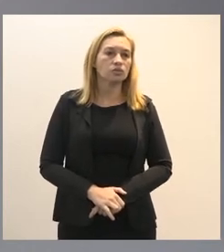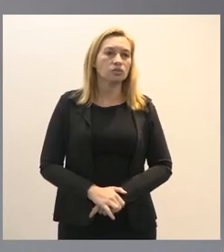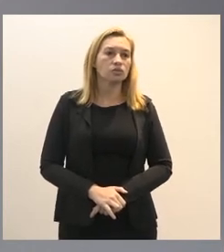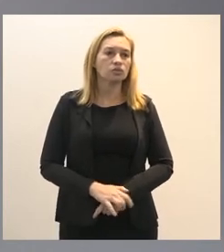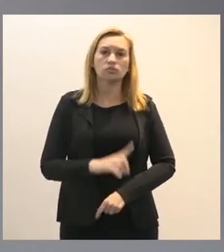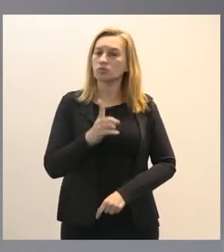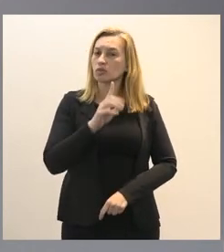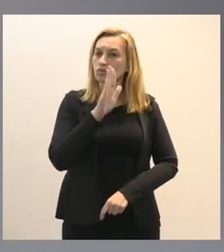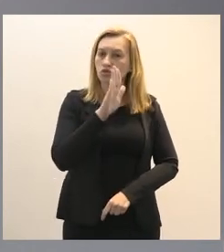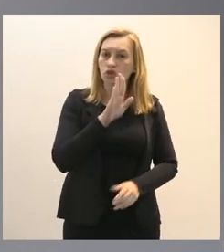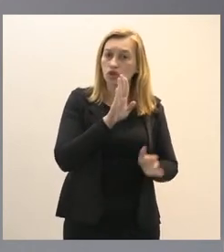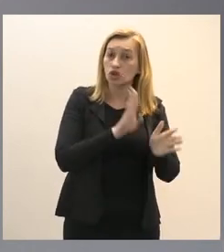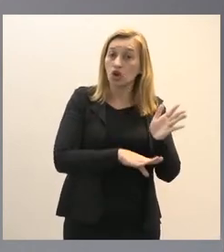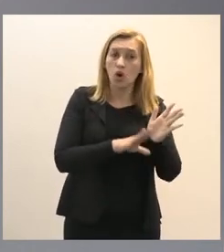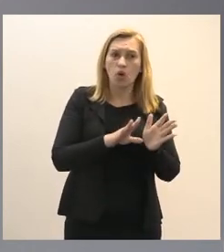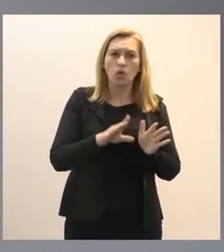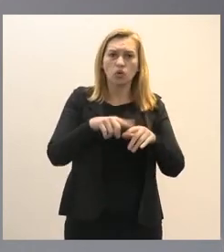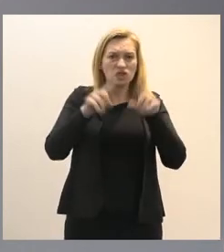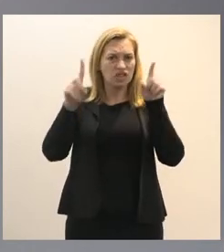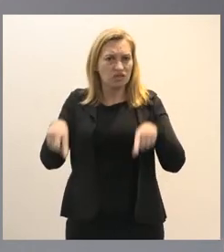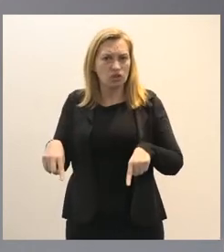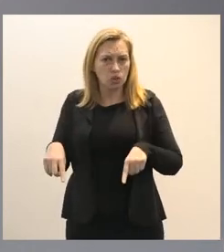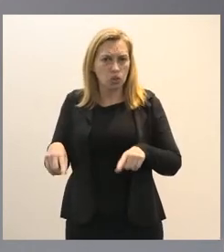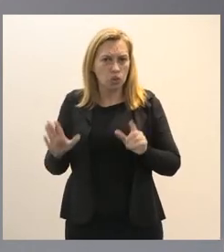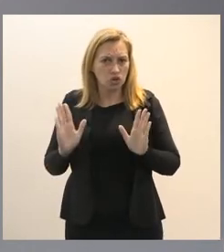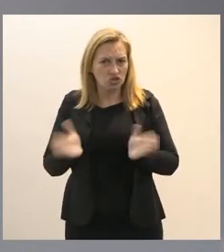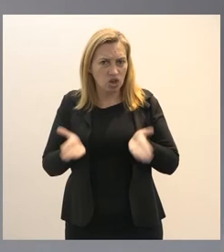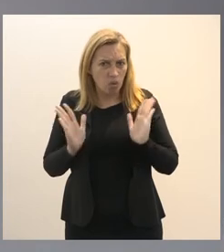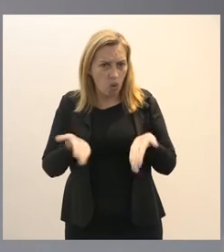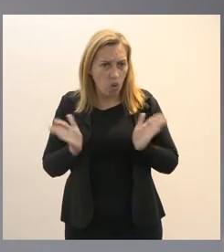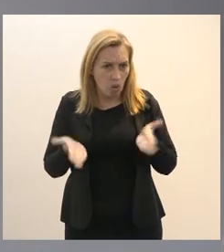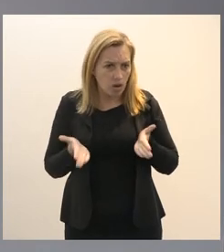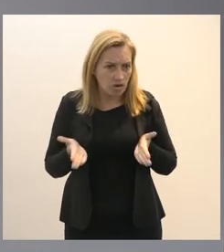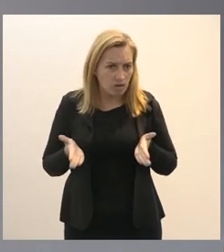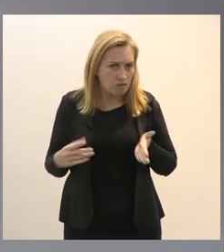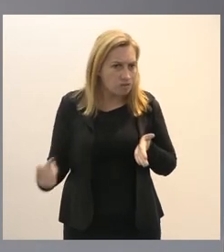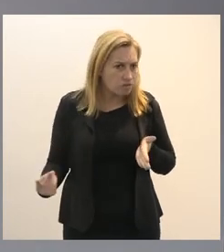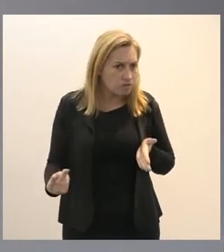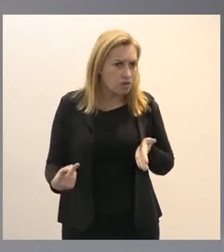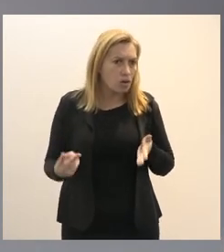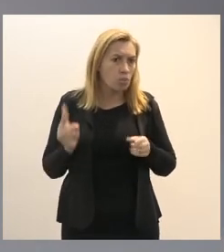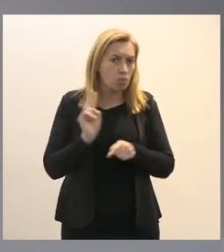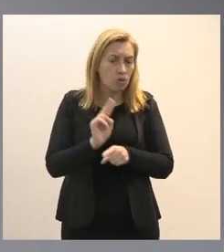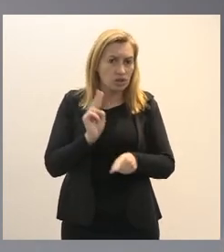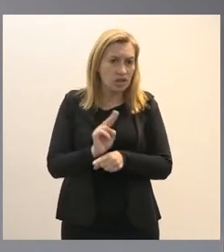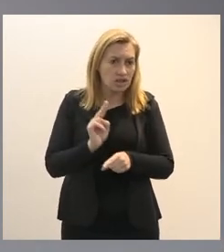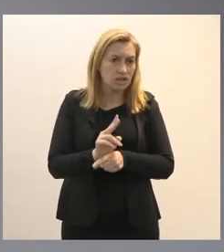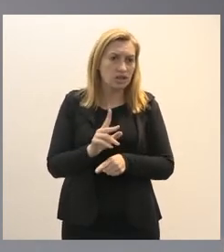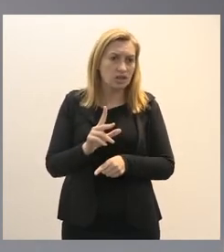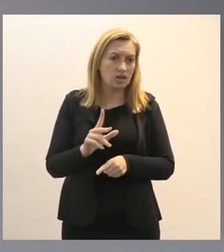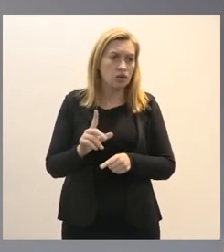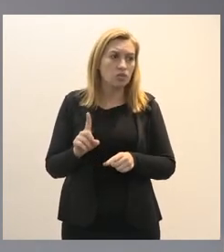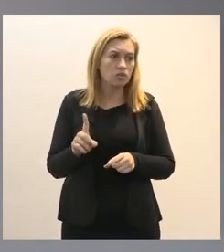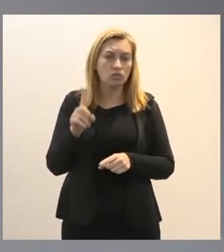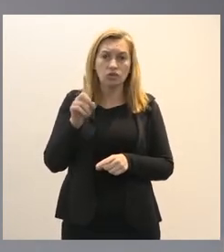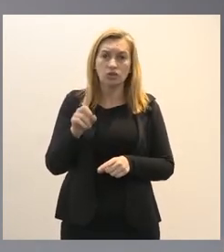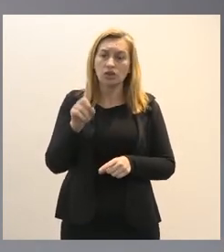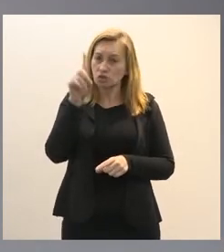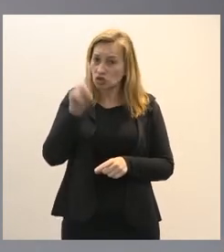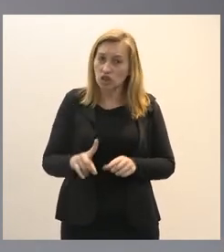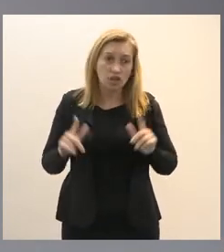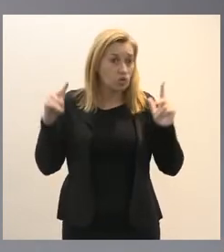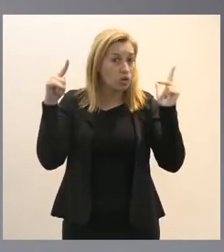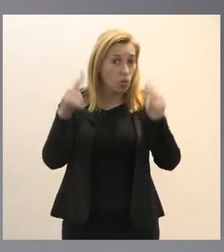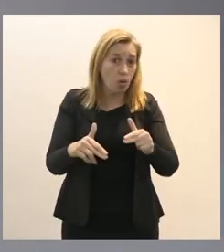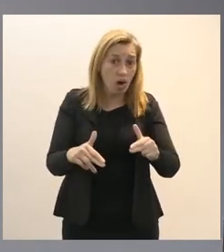os servidores atuais preservarão os mesmos direitos e